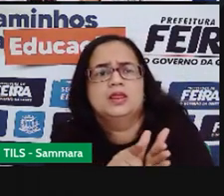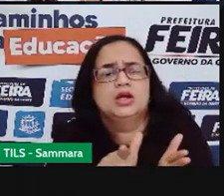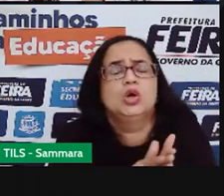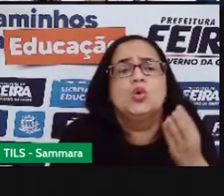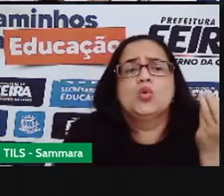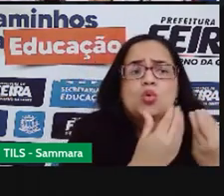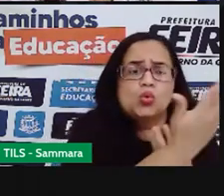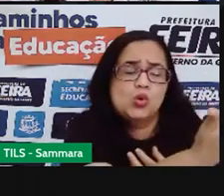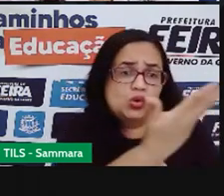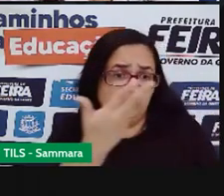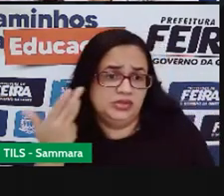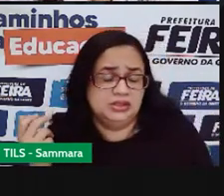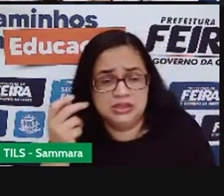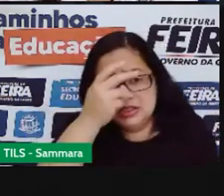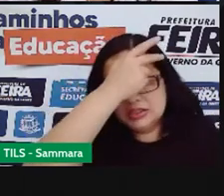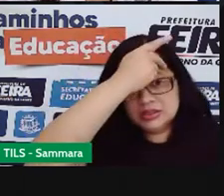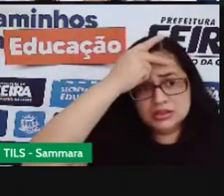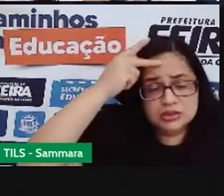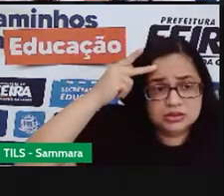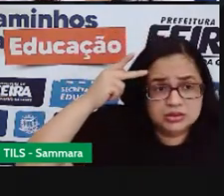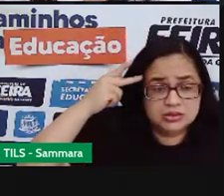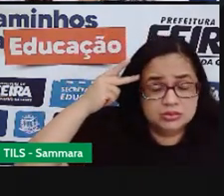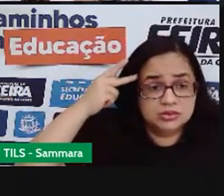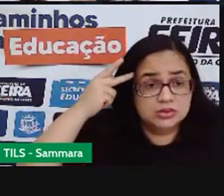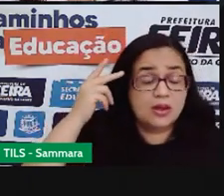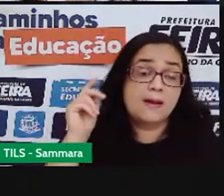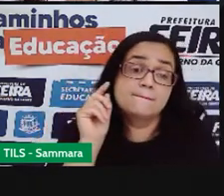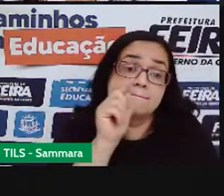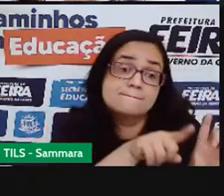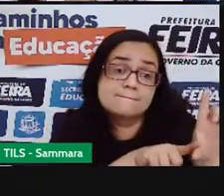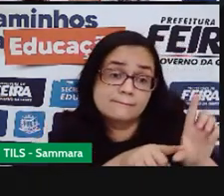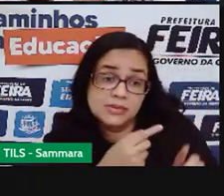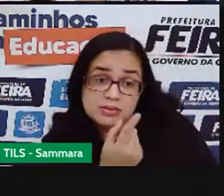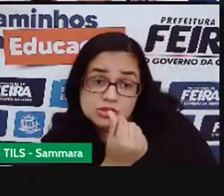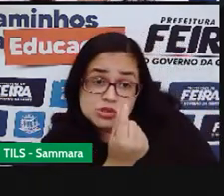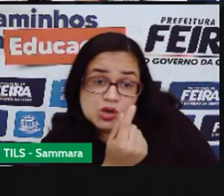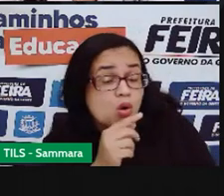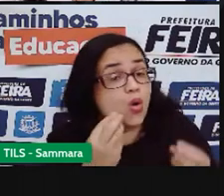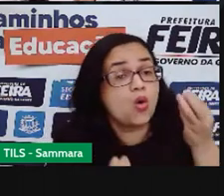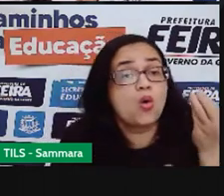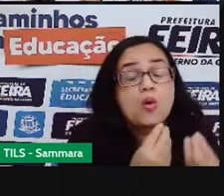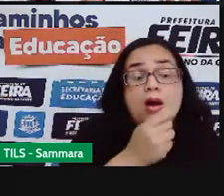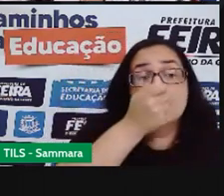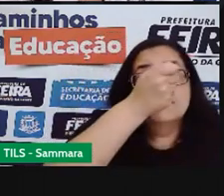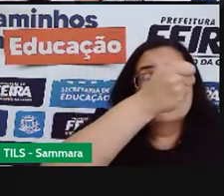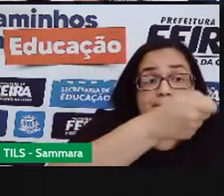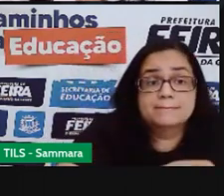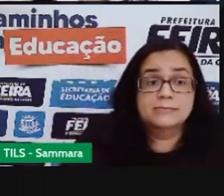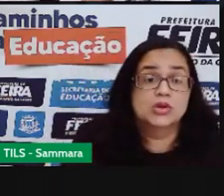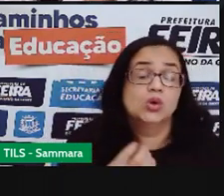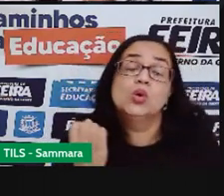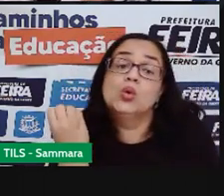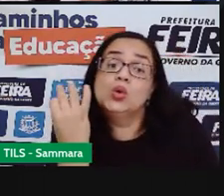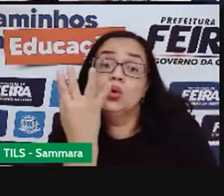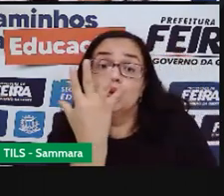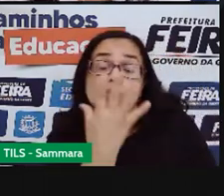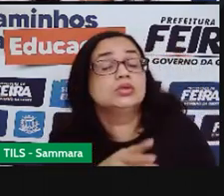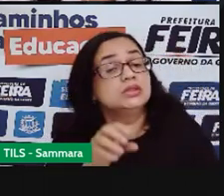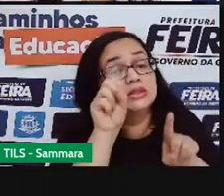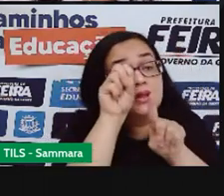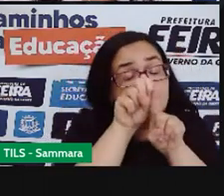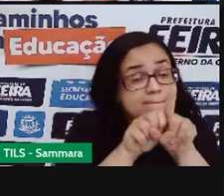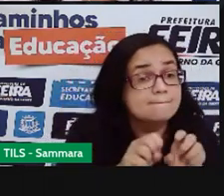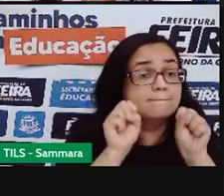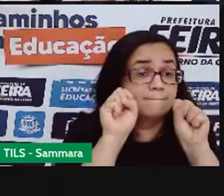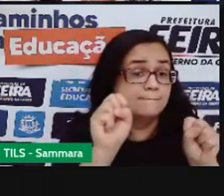convidando as pessoas a fazerem empréstimo, como é a forma de pagamento, quantas vezes pode